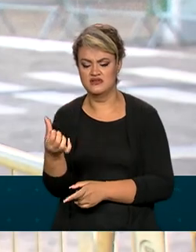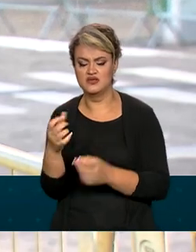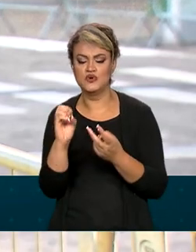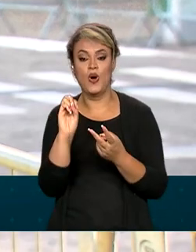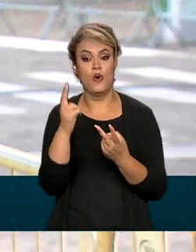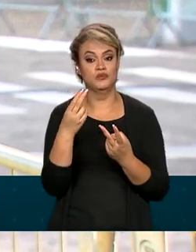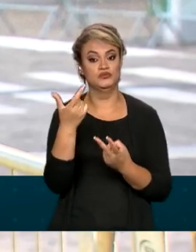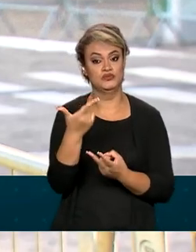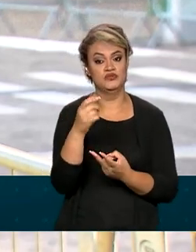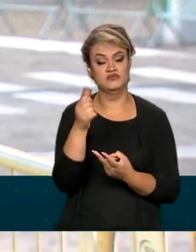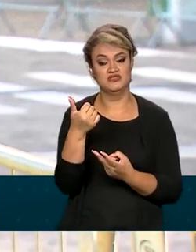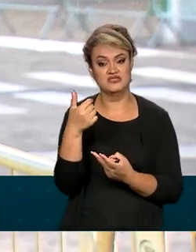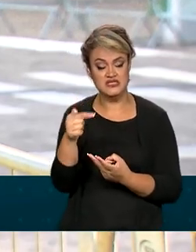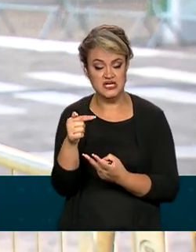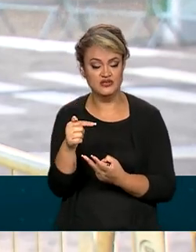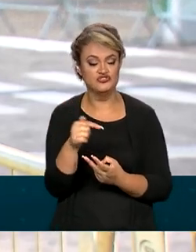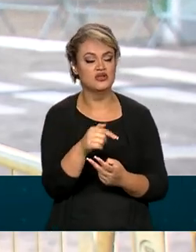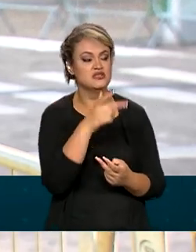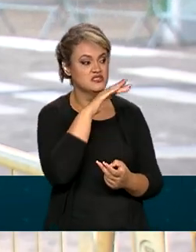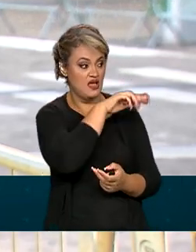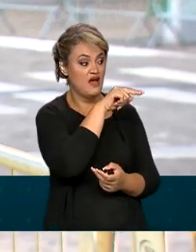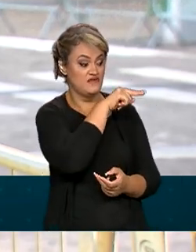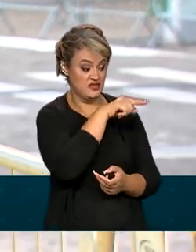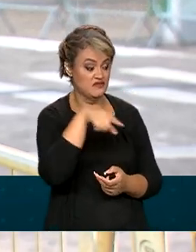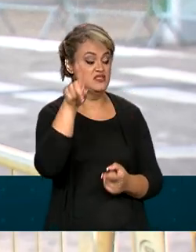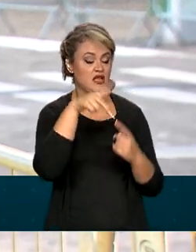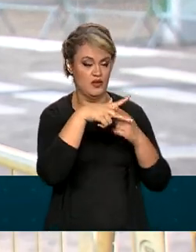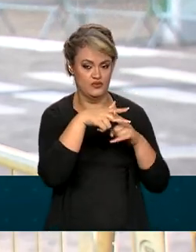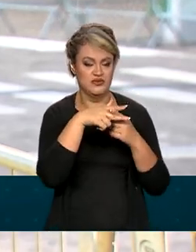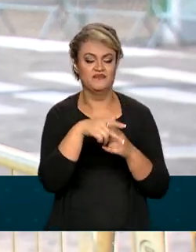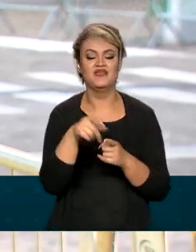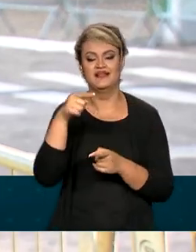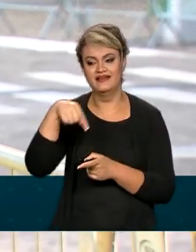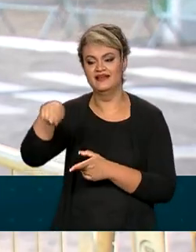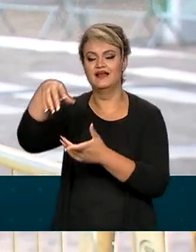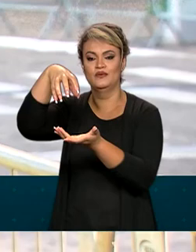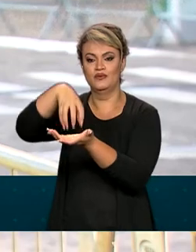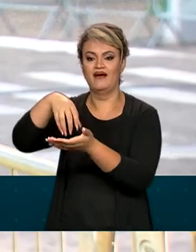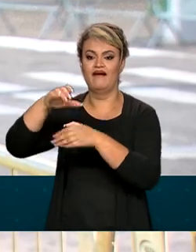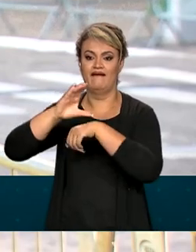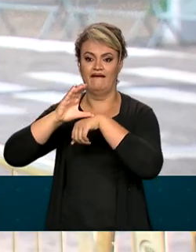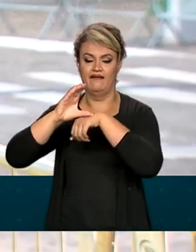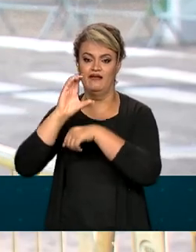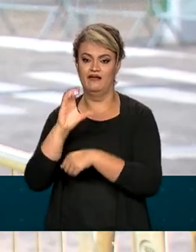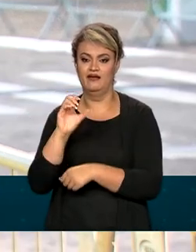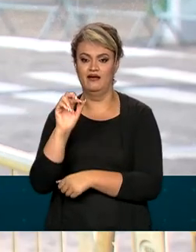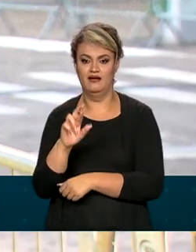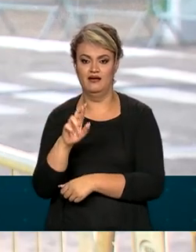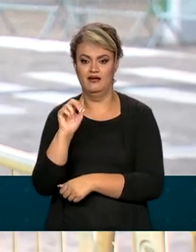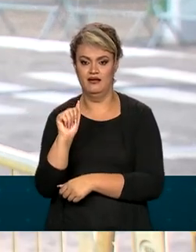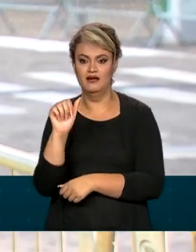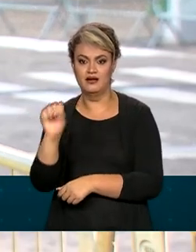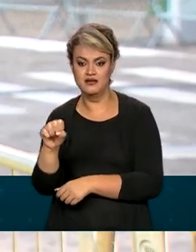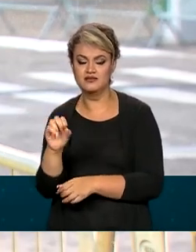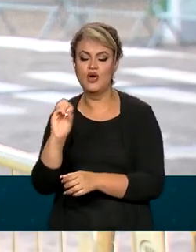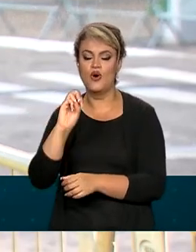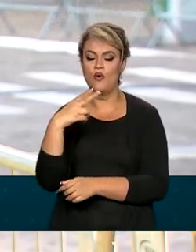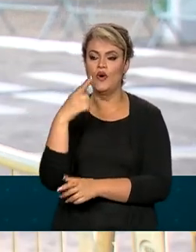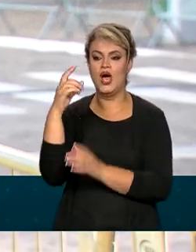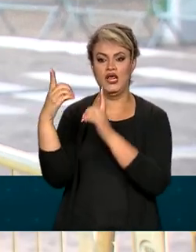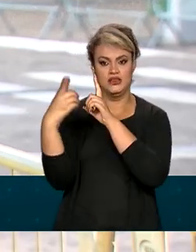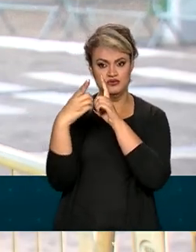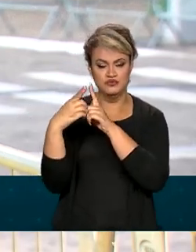convocado para essa revisão deve comparecer a um centro de referência de assistência social CRAS ou a um posto de atendimento